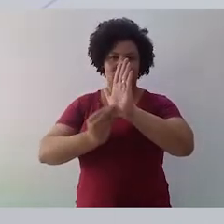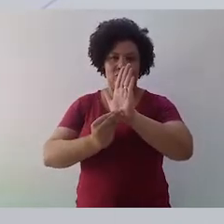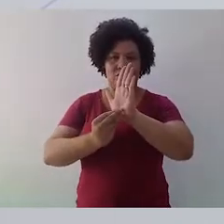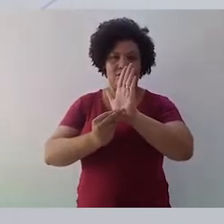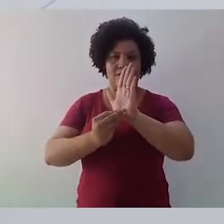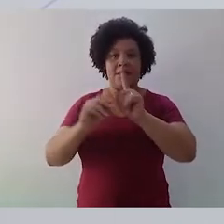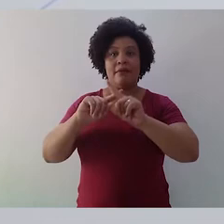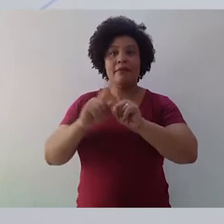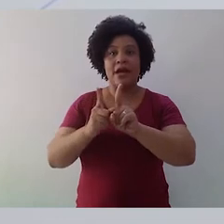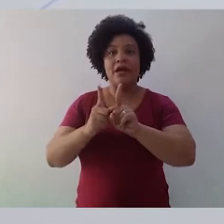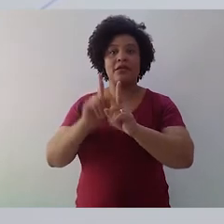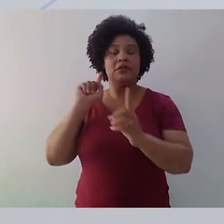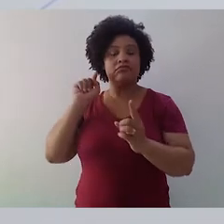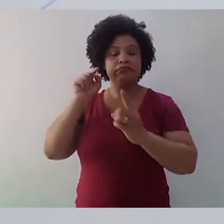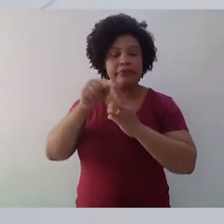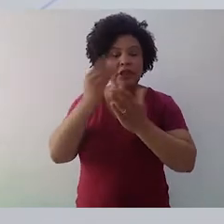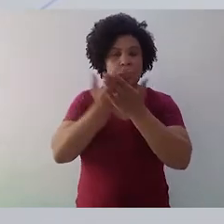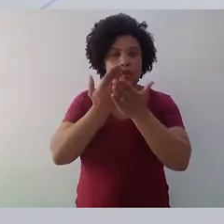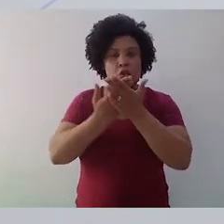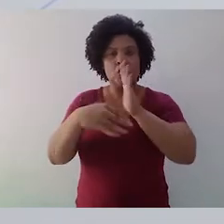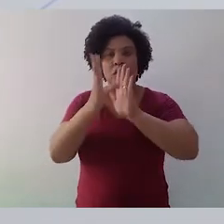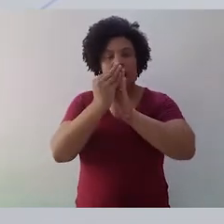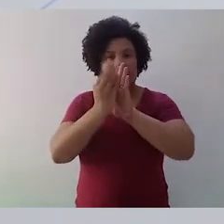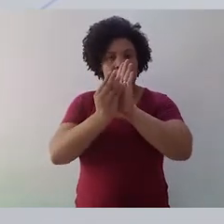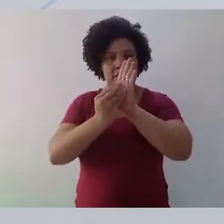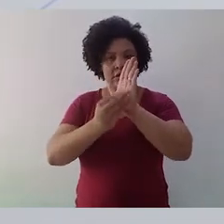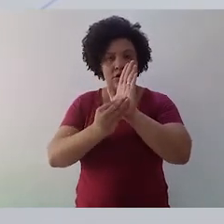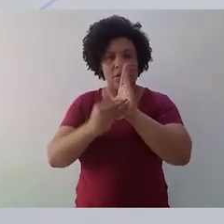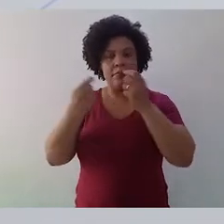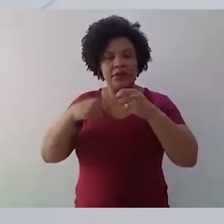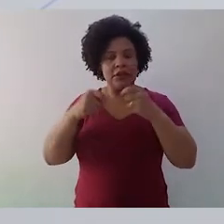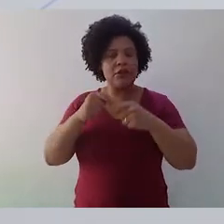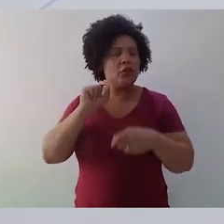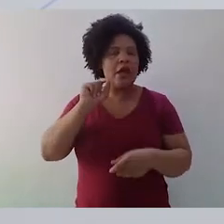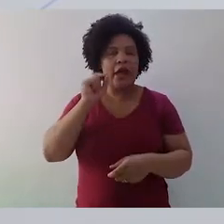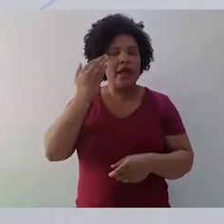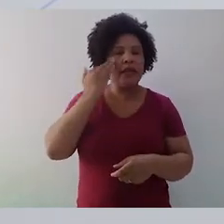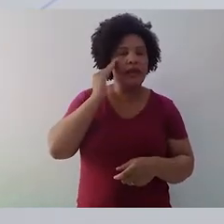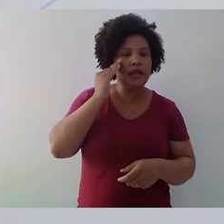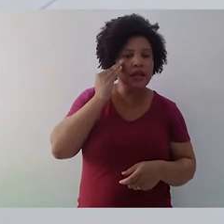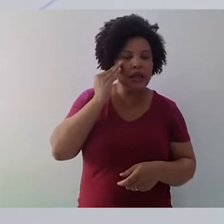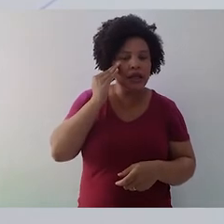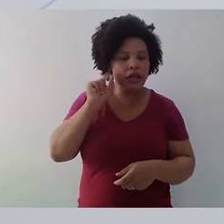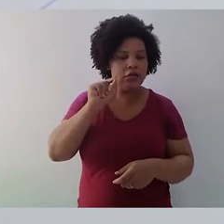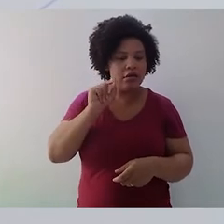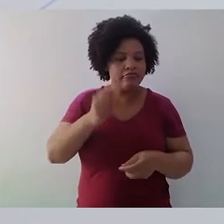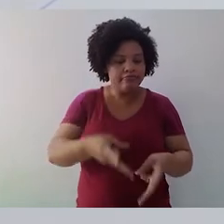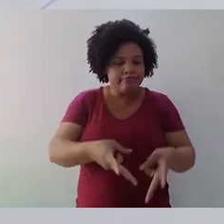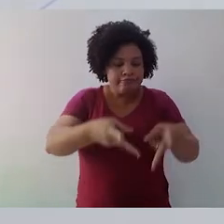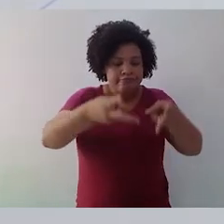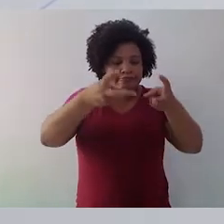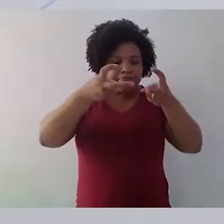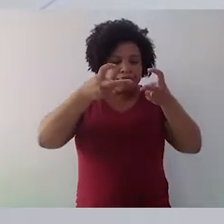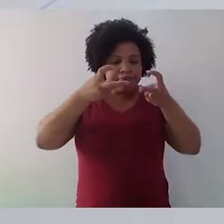quando eu estudo conteúdo, eu preciso de projetar uma determinada luz sobre eles que impactam ou que